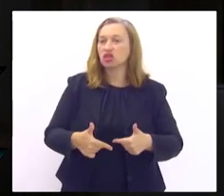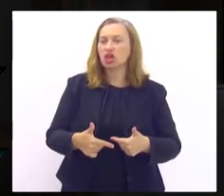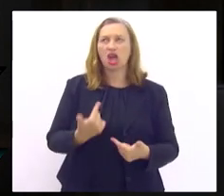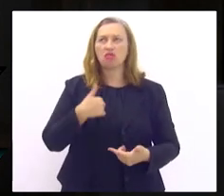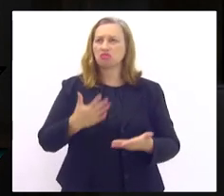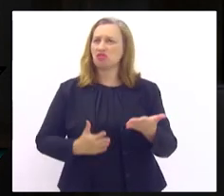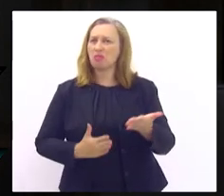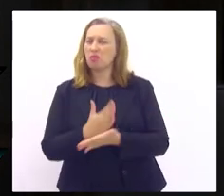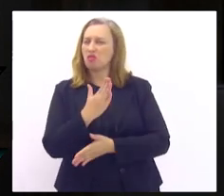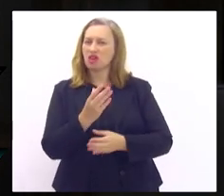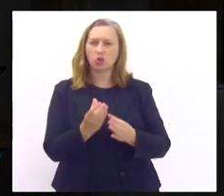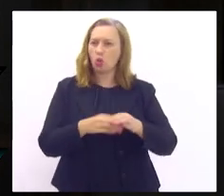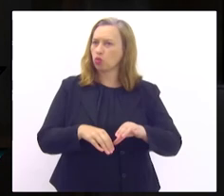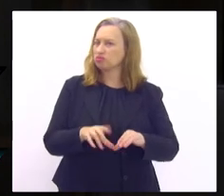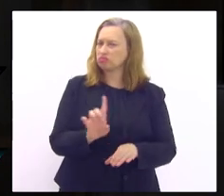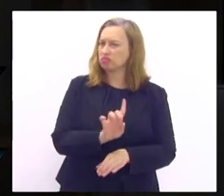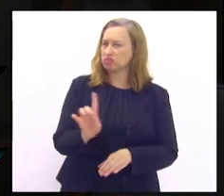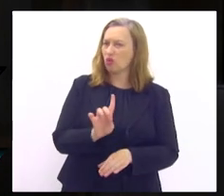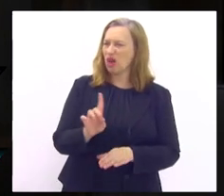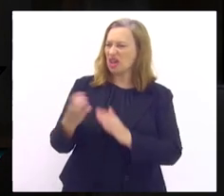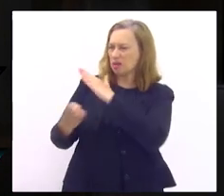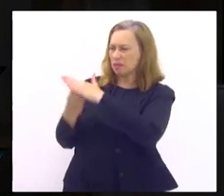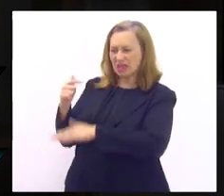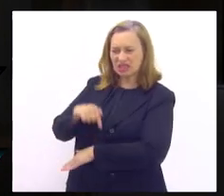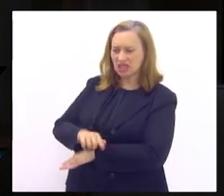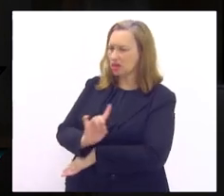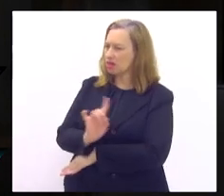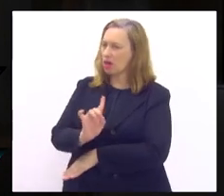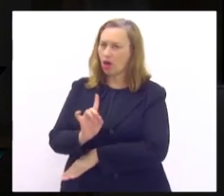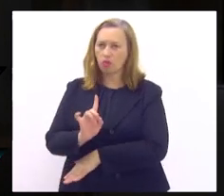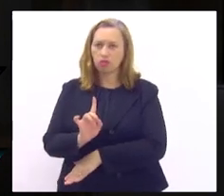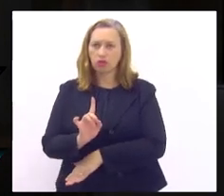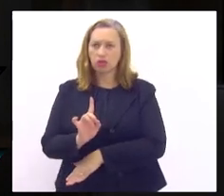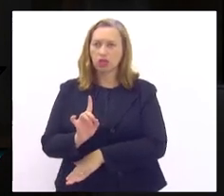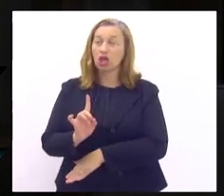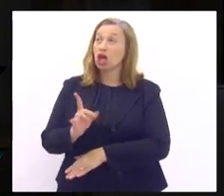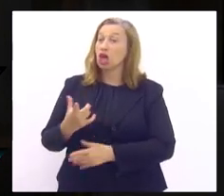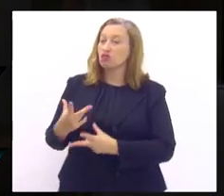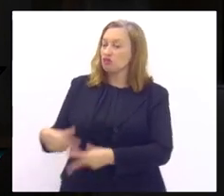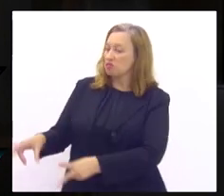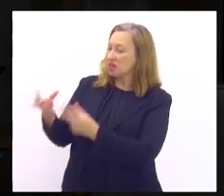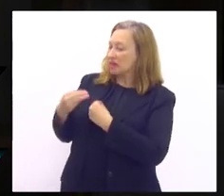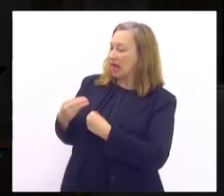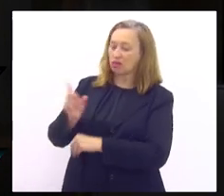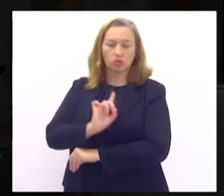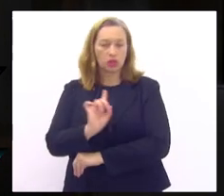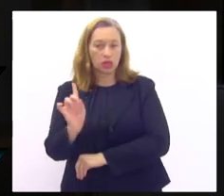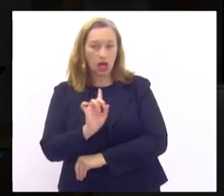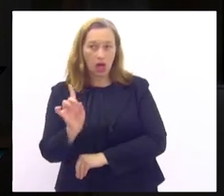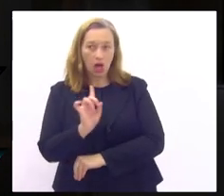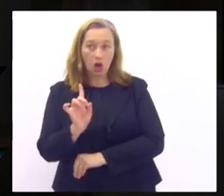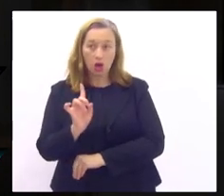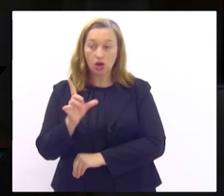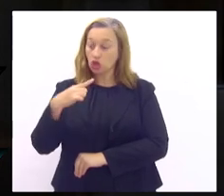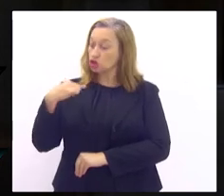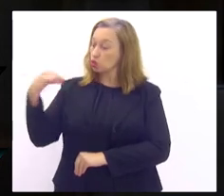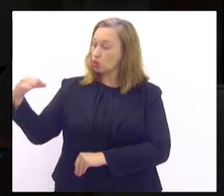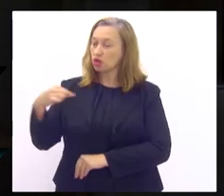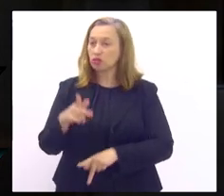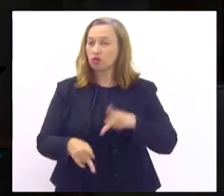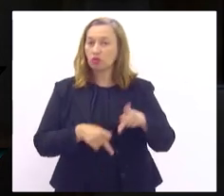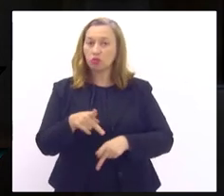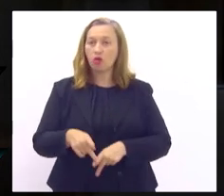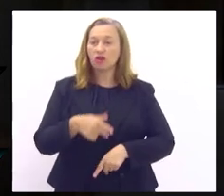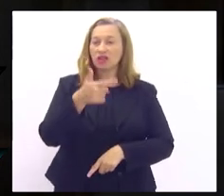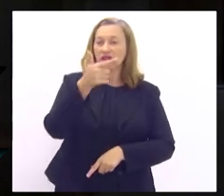em concurso nenhum isso aqui não é nenhuma empresa eu não herdei esse cargo esse cargo foi eu fui eleito através de 102 mil